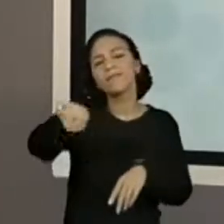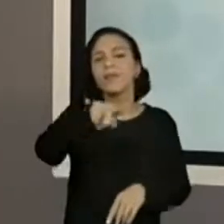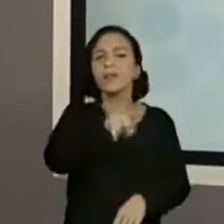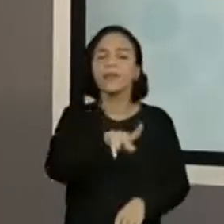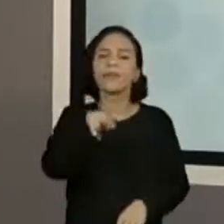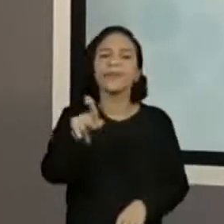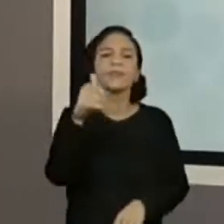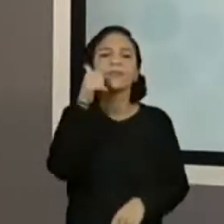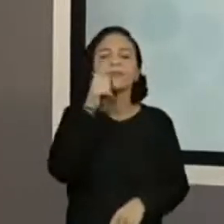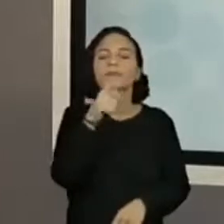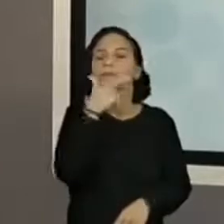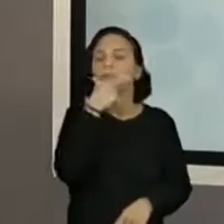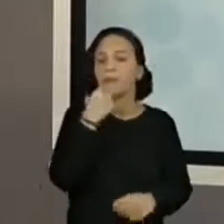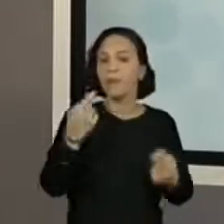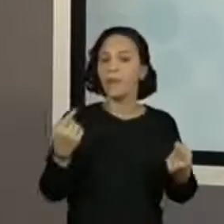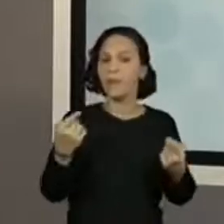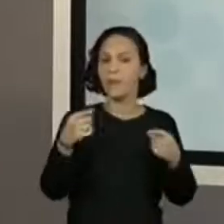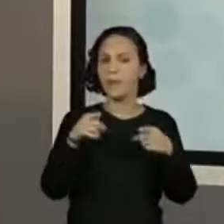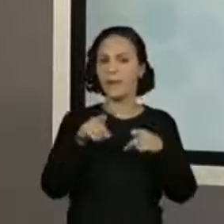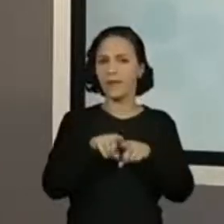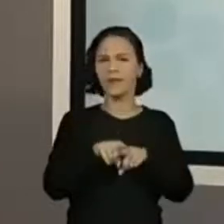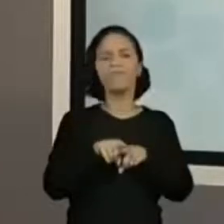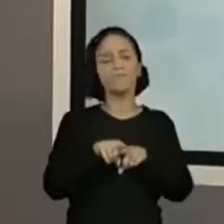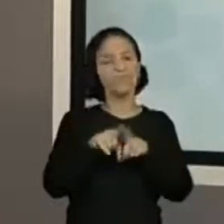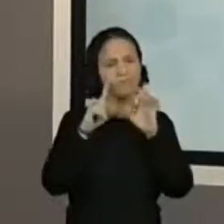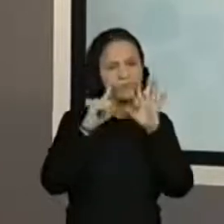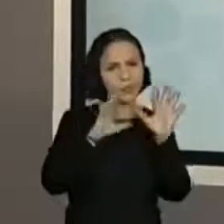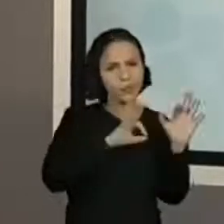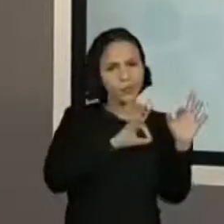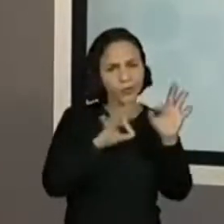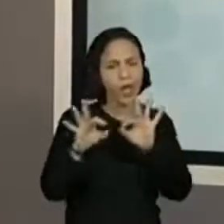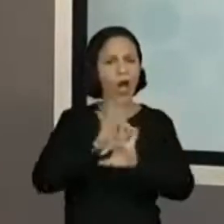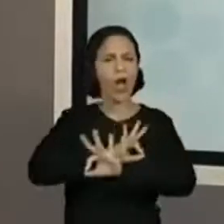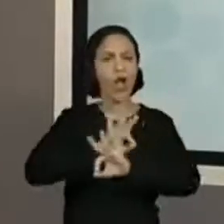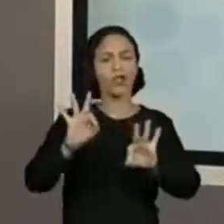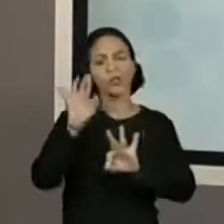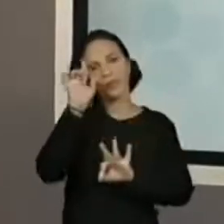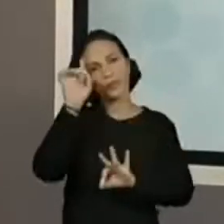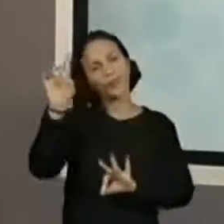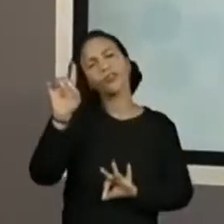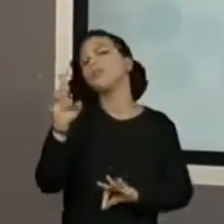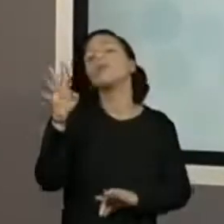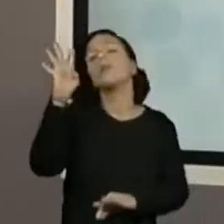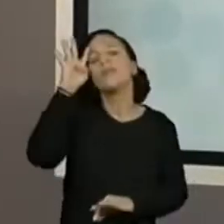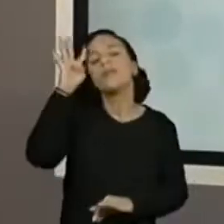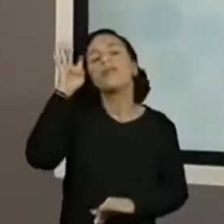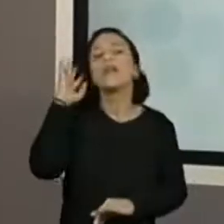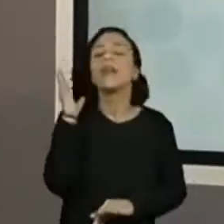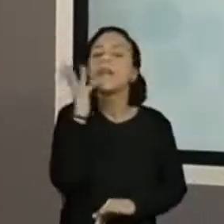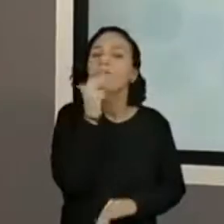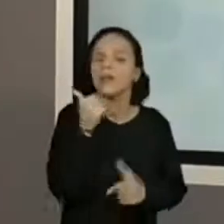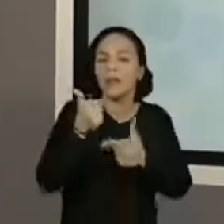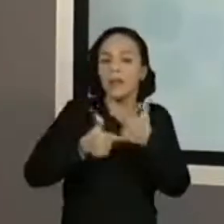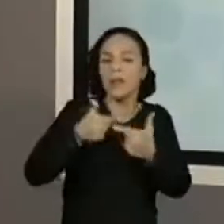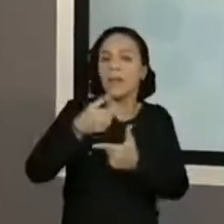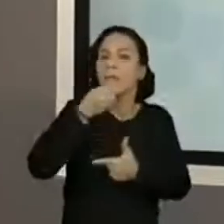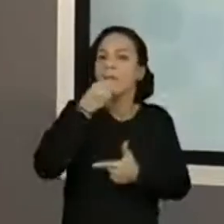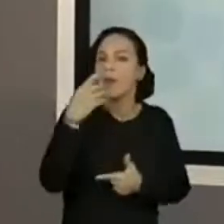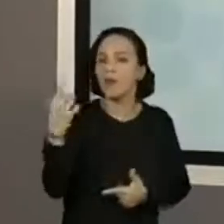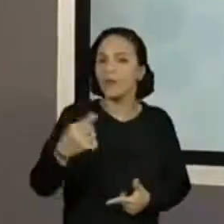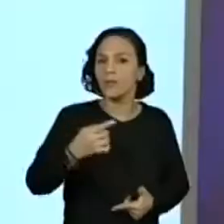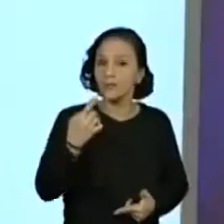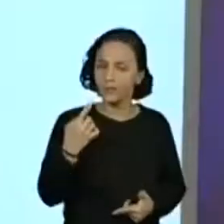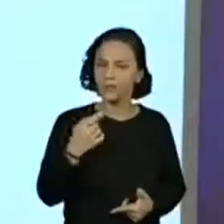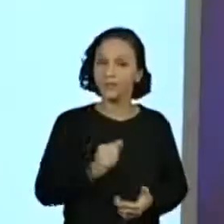professores e professoras que nos acompanham, um ótimo dia, uma linda quarta-feira e um bom trabalho para todos nós. Professora Viviane,